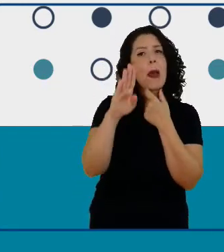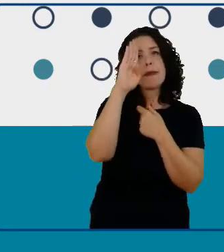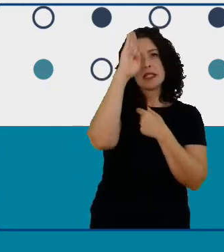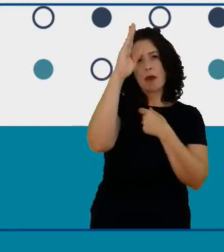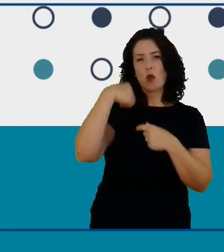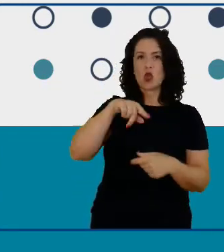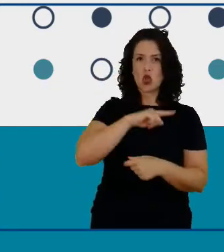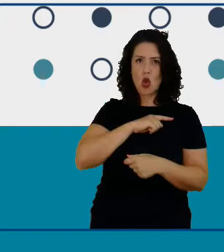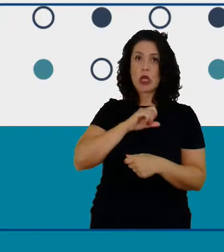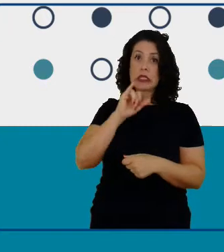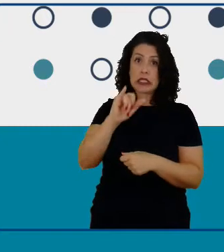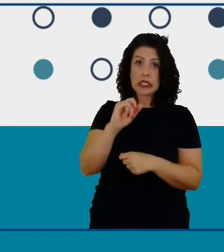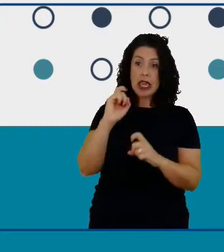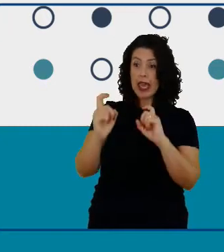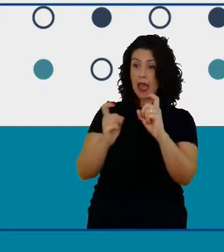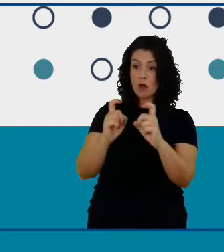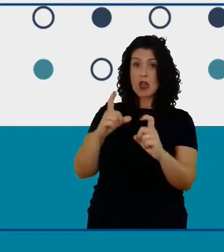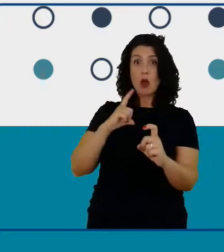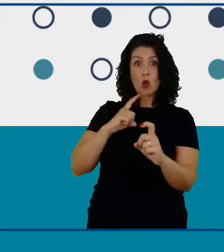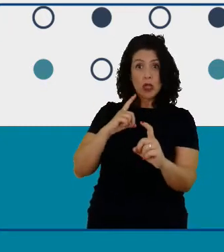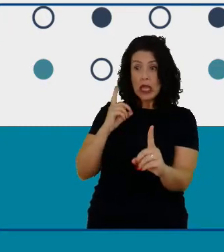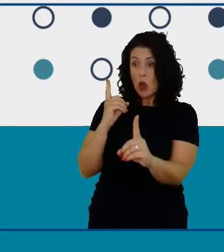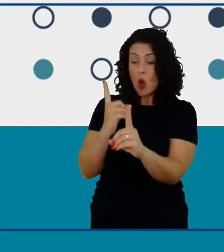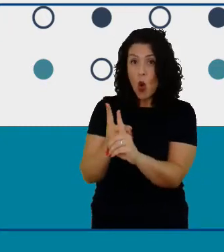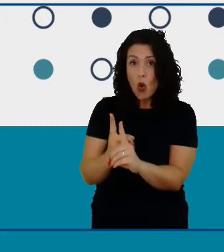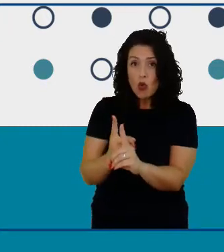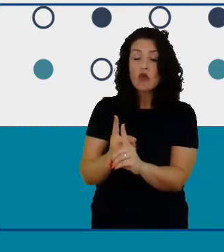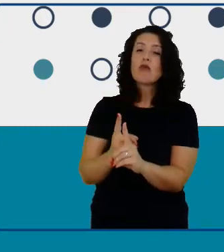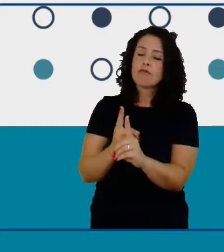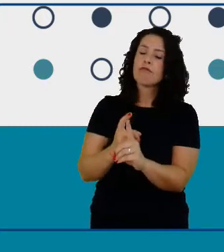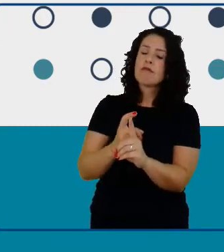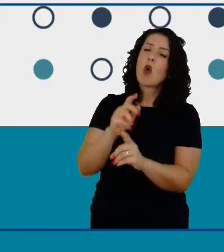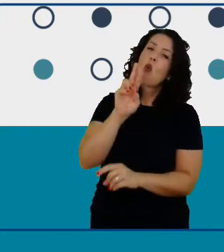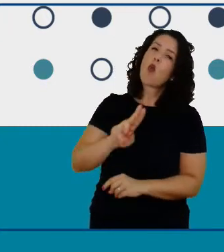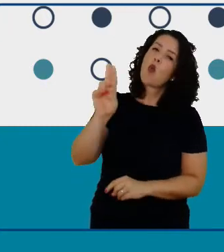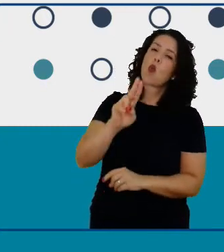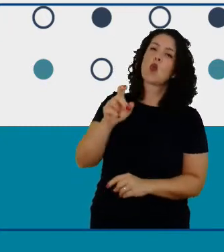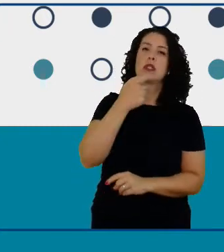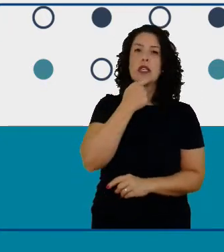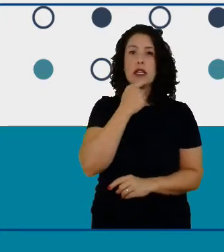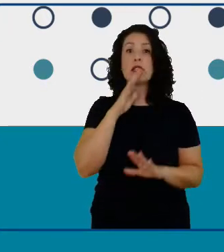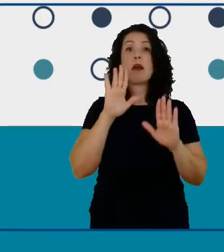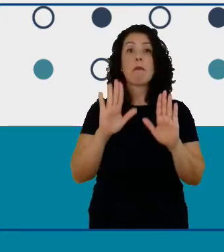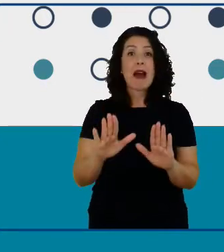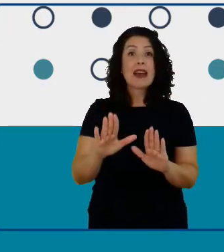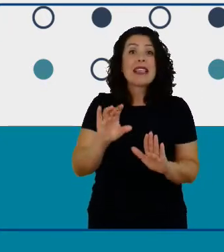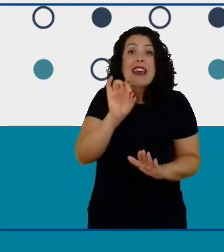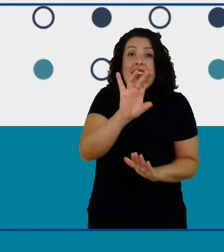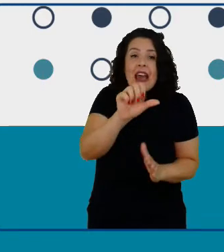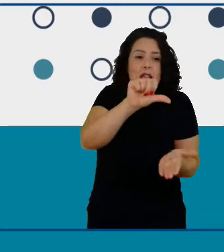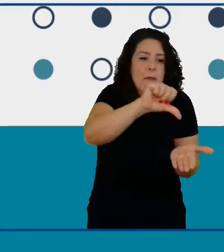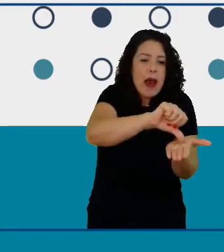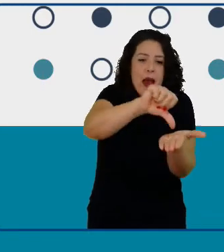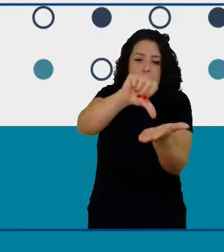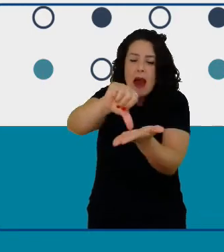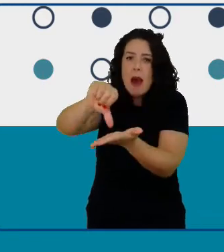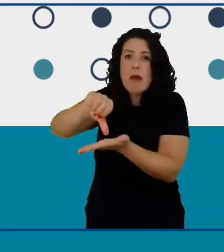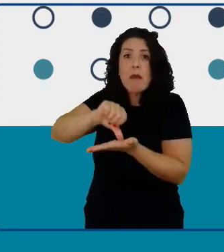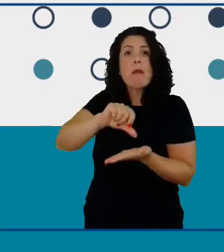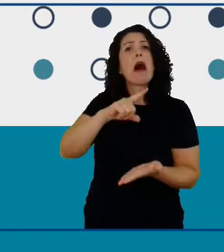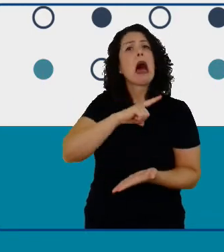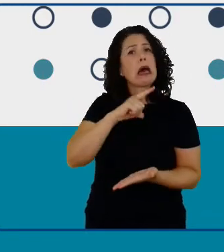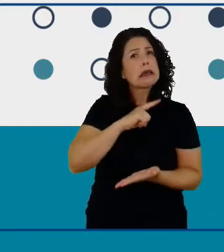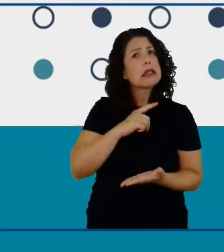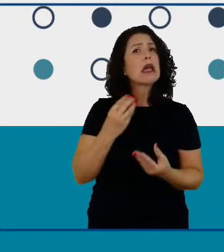mas cada escritório tem o desenvolvimento profissional